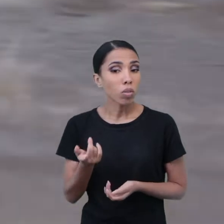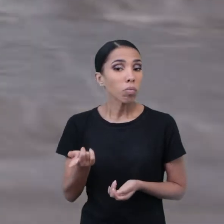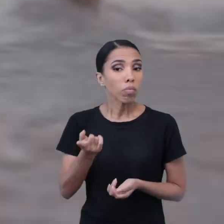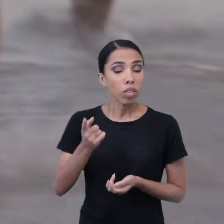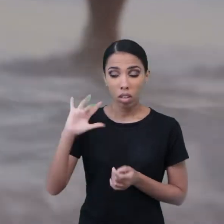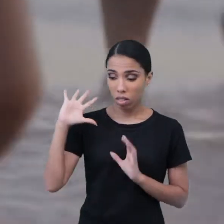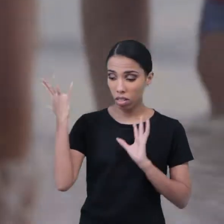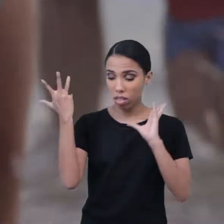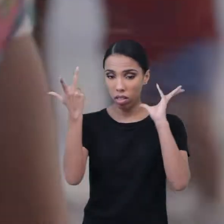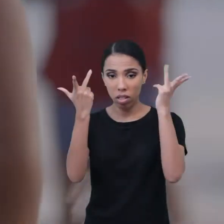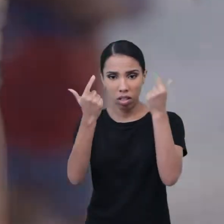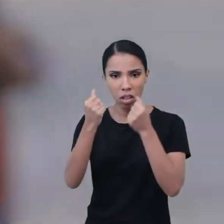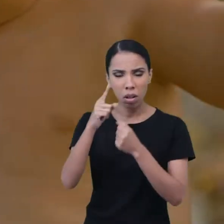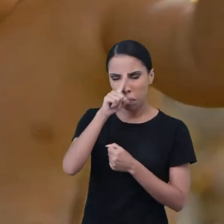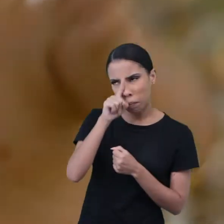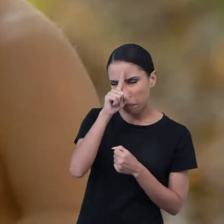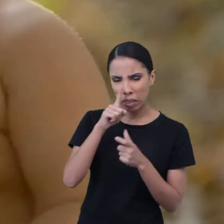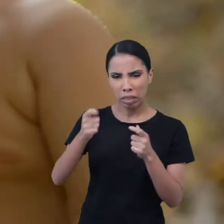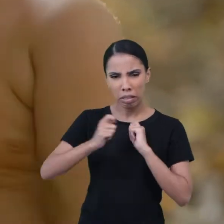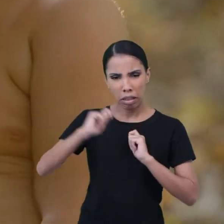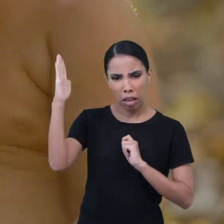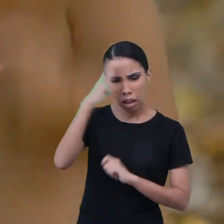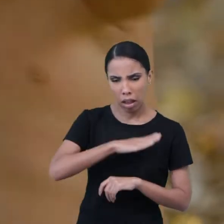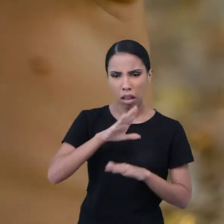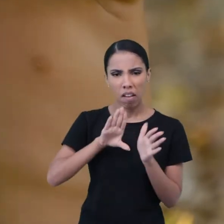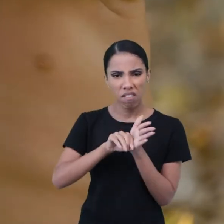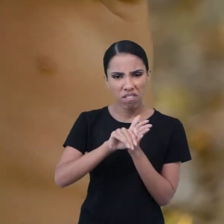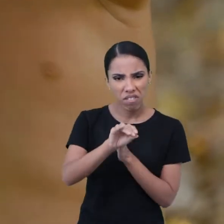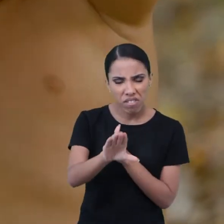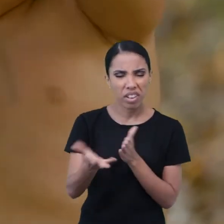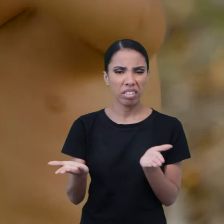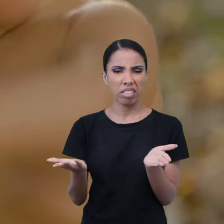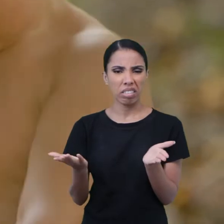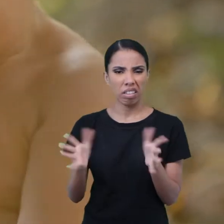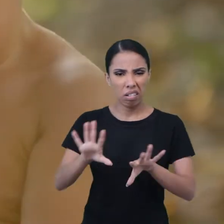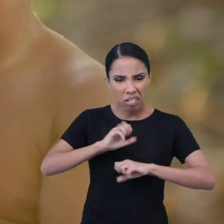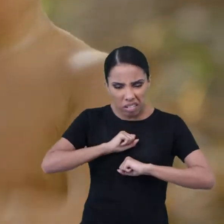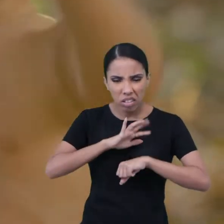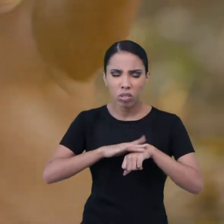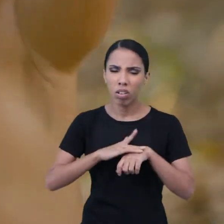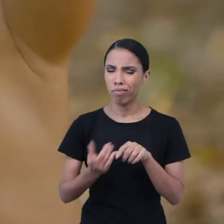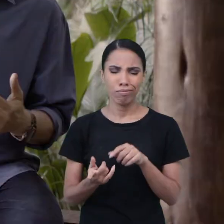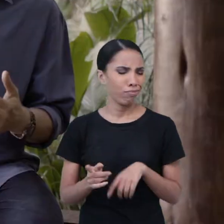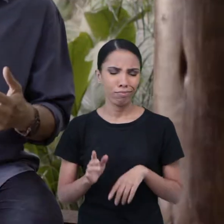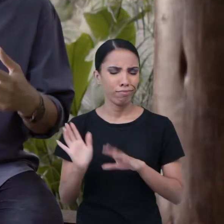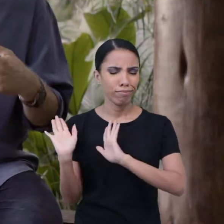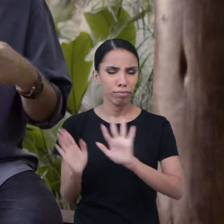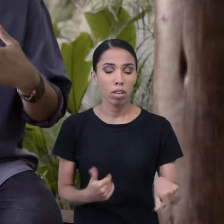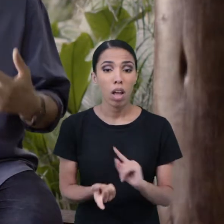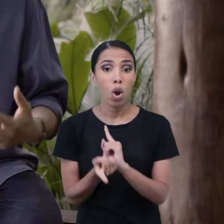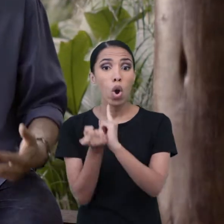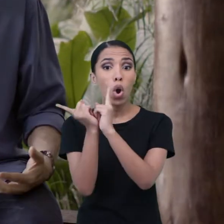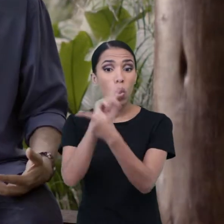natureza é nociva, perigosa, porque pode fazer mal para gerar infecções, contaminações, é o contrário. Nós temos